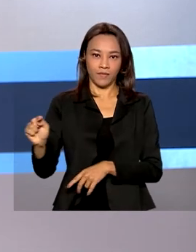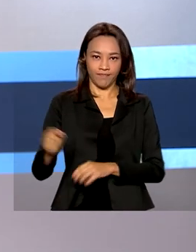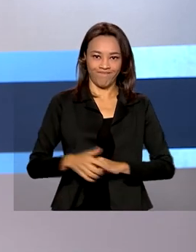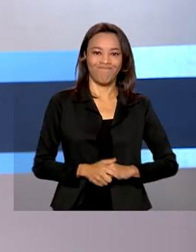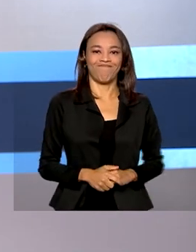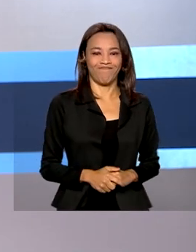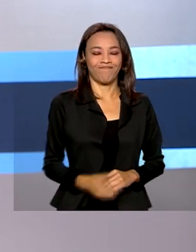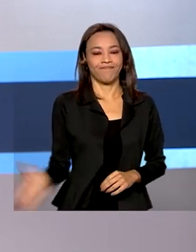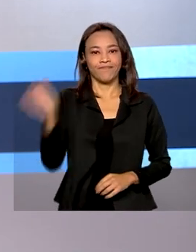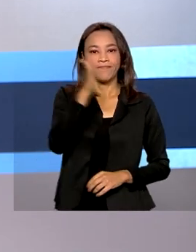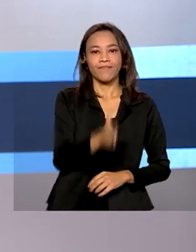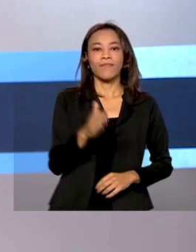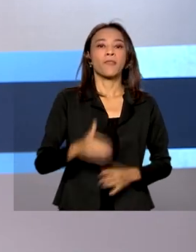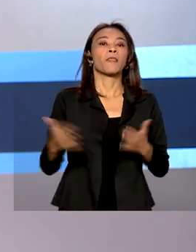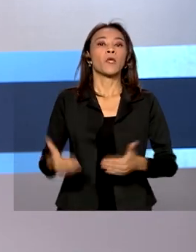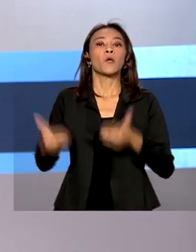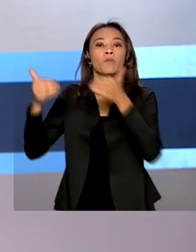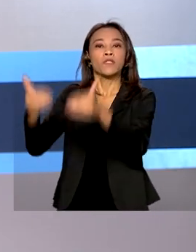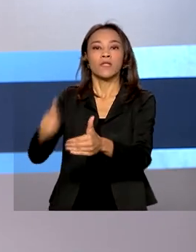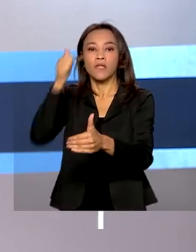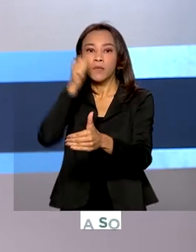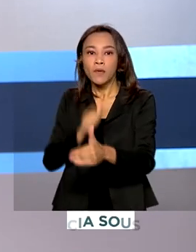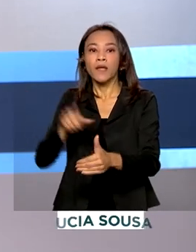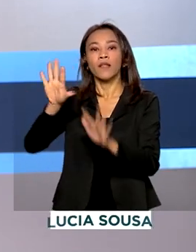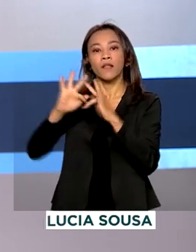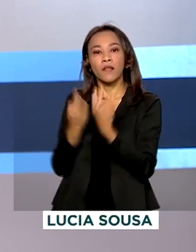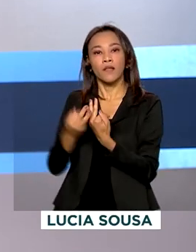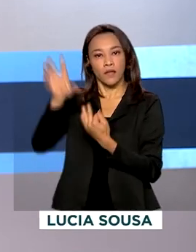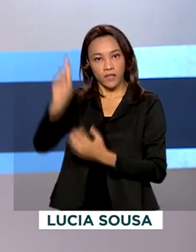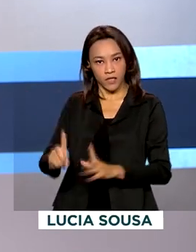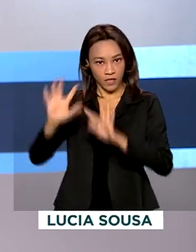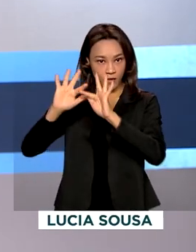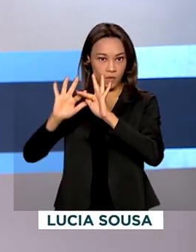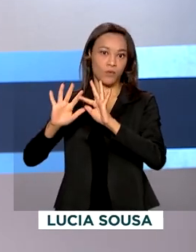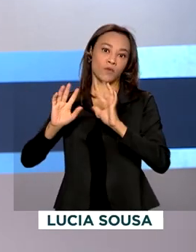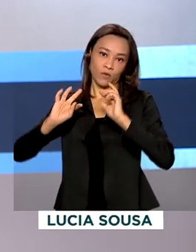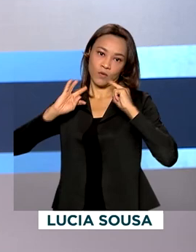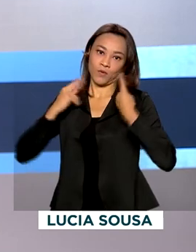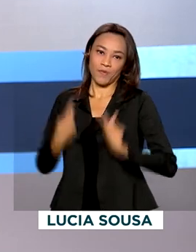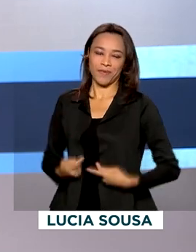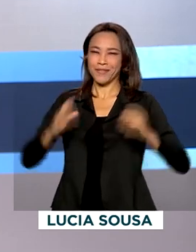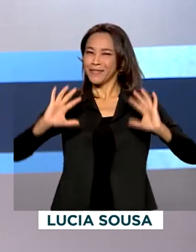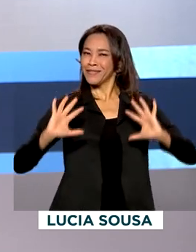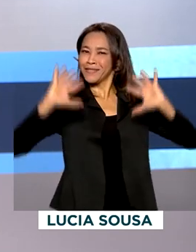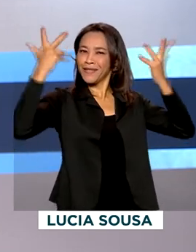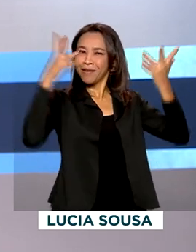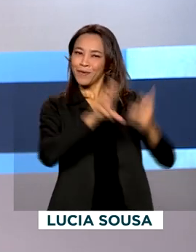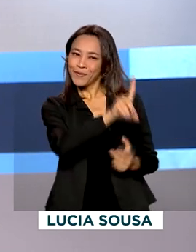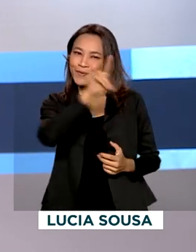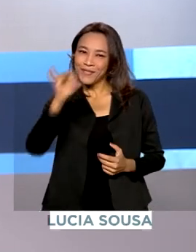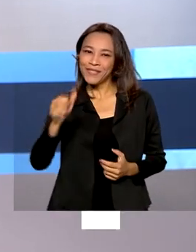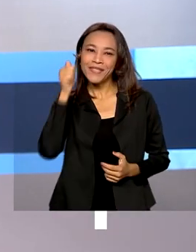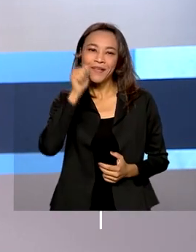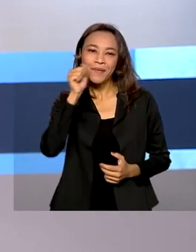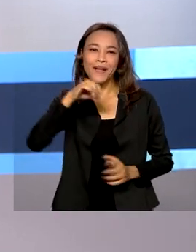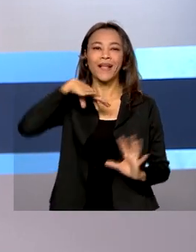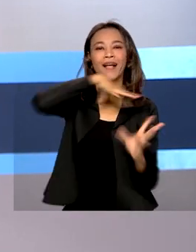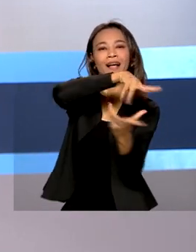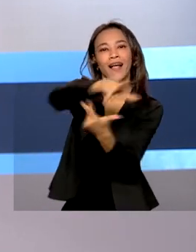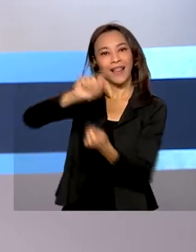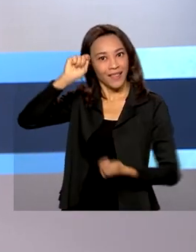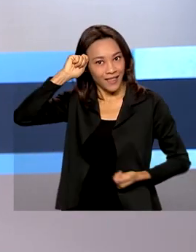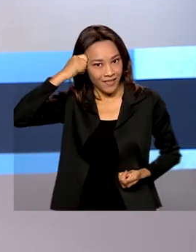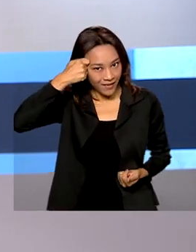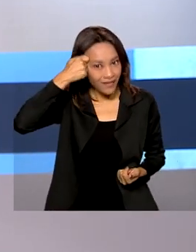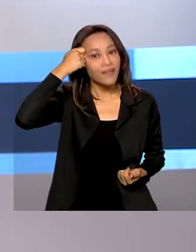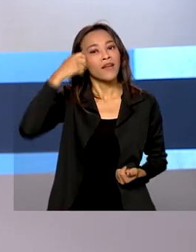O Ministério da Mulher, da Família e dos Direitos Humanos celebrou o Dia Internacional da Mulher Negra, Latina e Caribenha e destacou